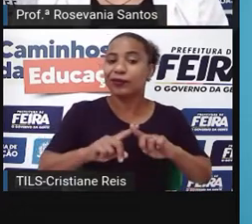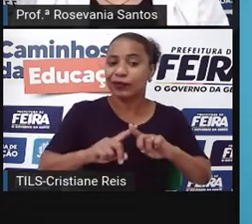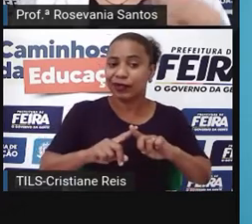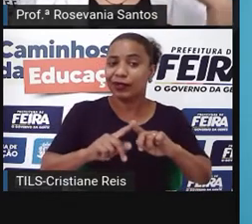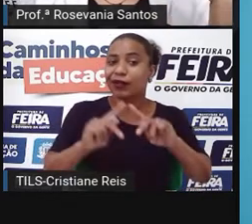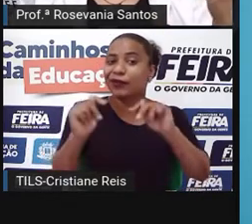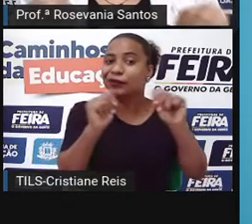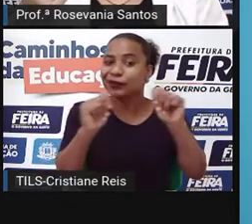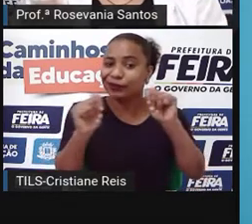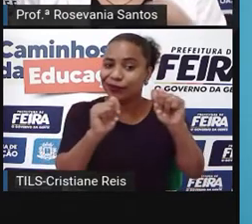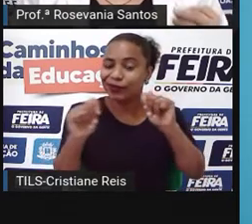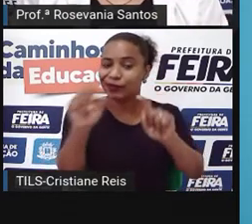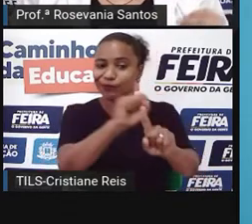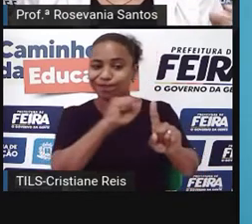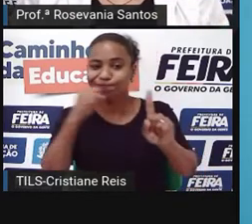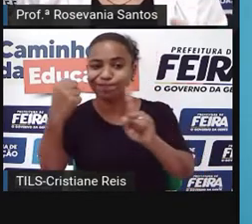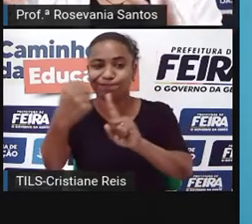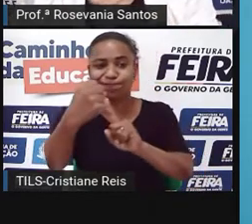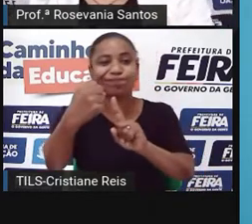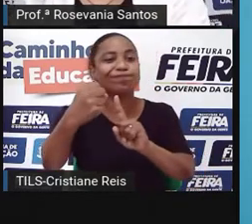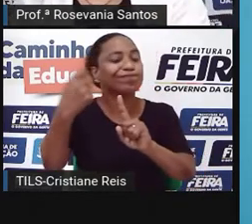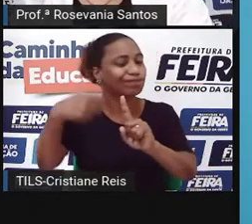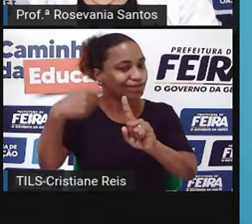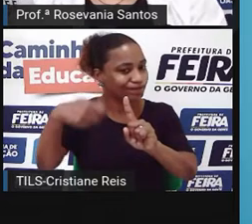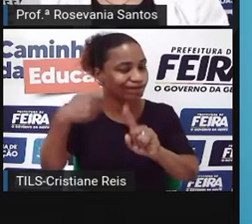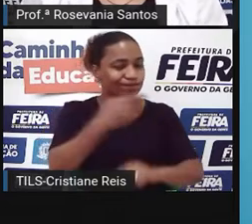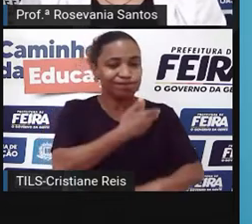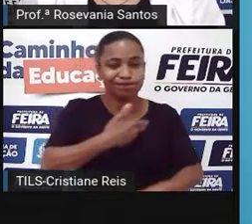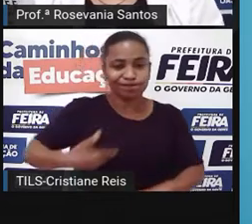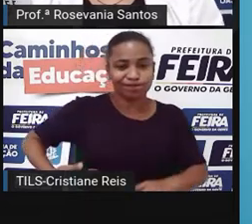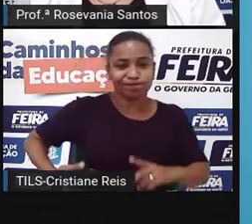ilhas que ela tem também dá uma série de territórios extra,